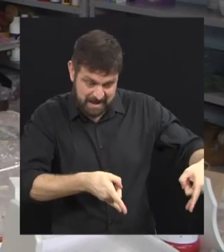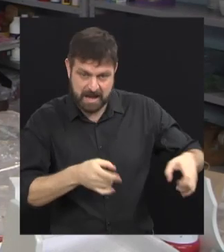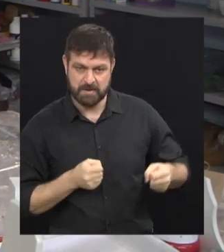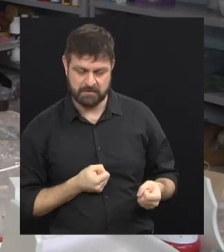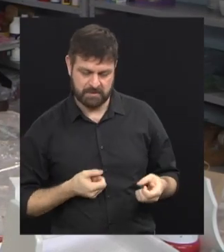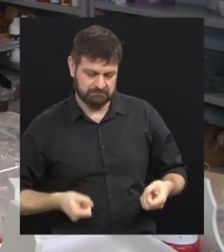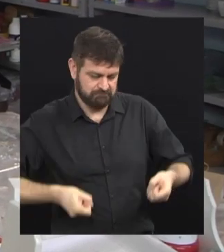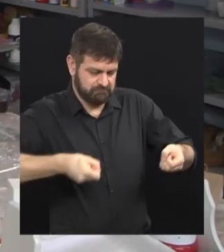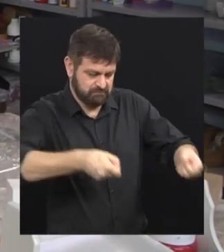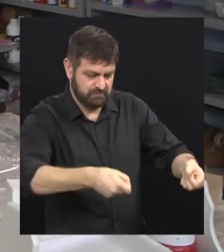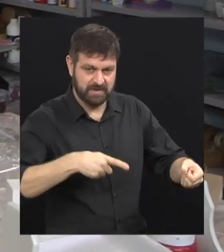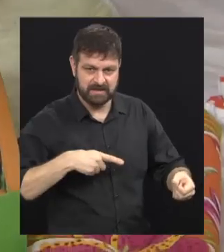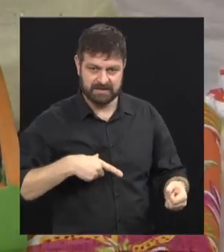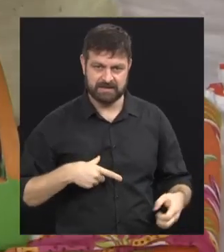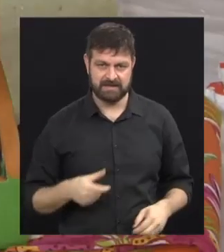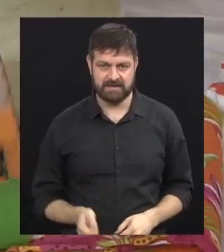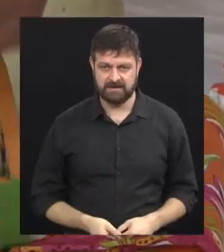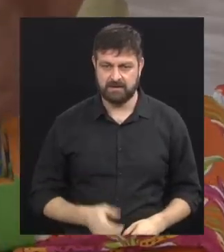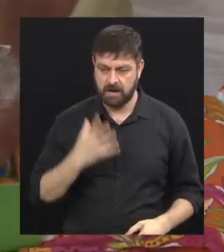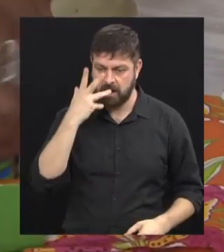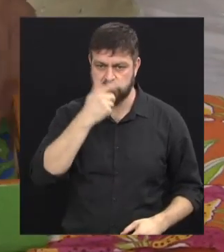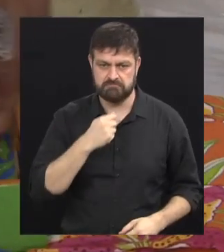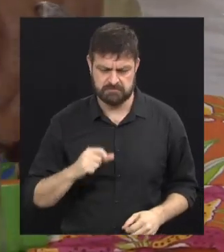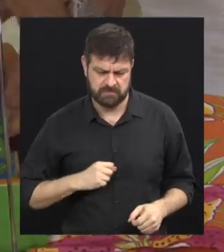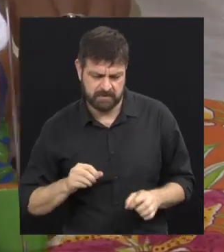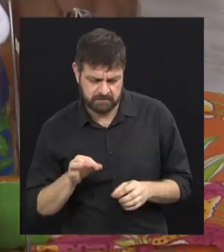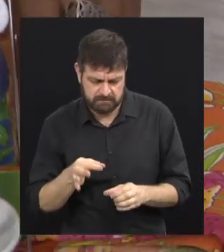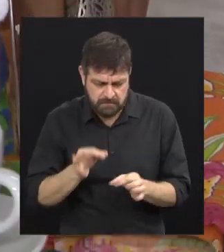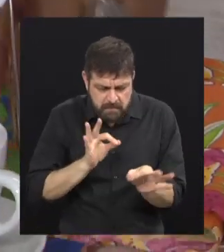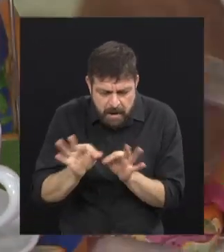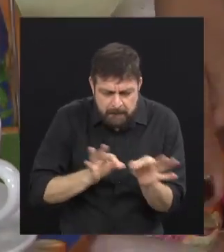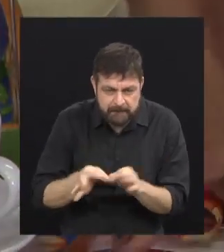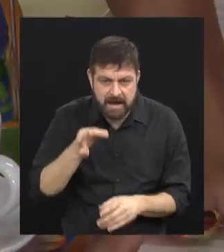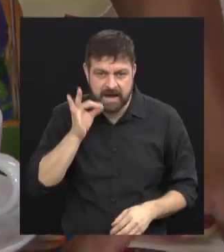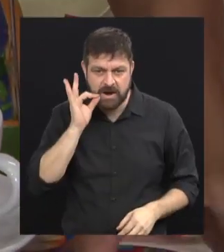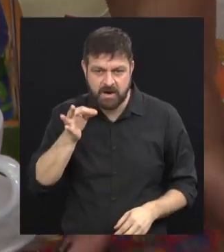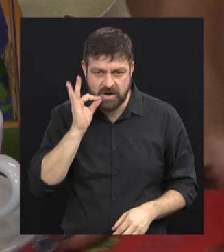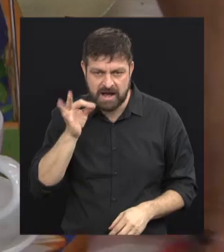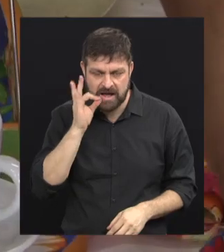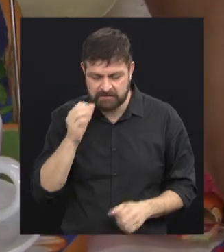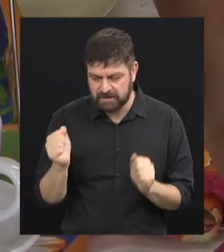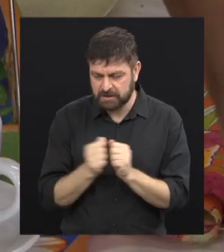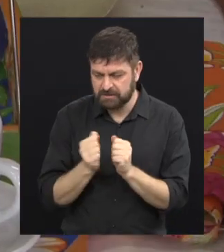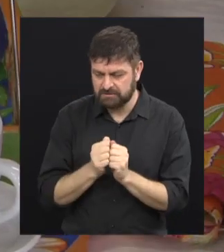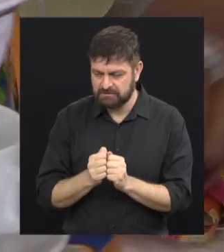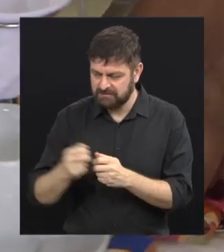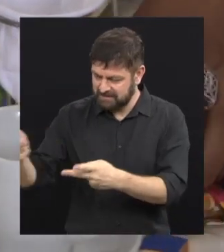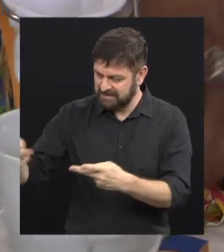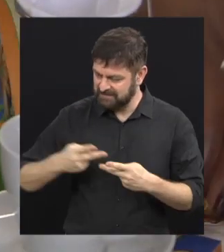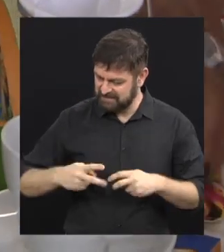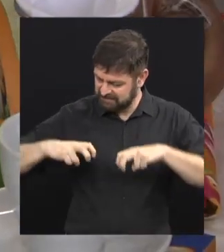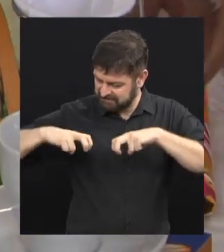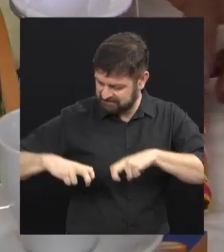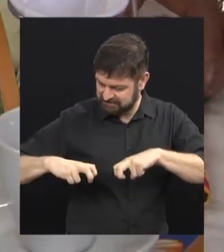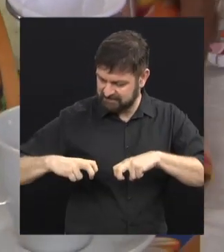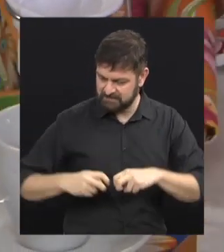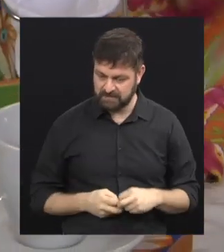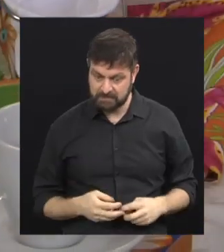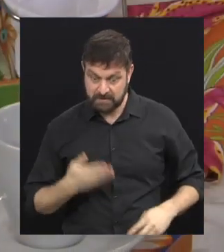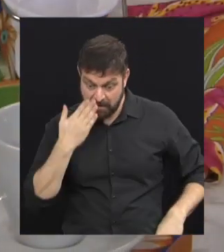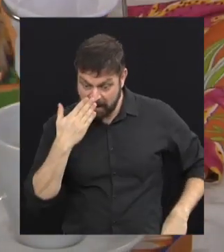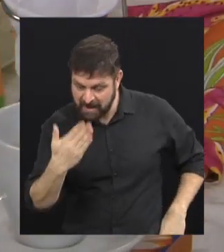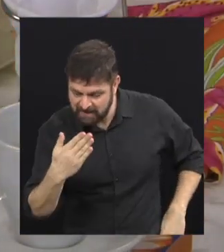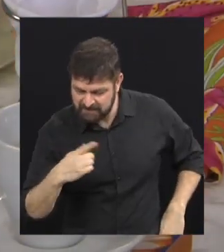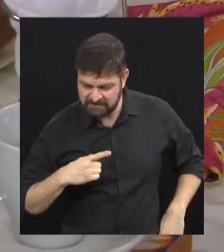chance é uma bandejinha besta. Você passa um cafezinho ali na sua visita, na hora, ali na frente da pessoa,